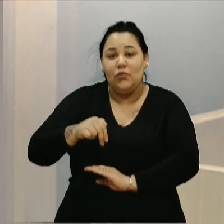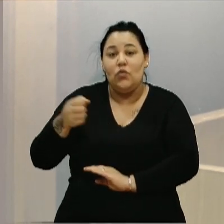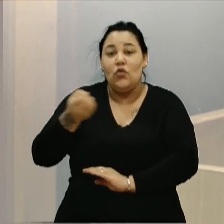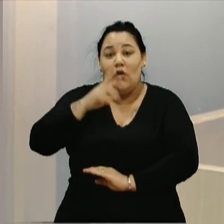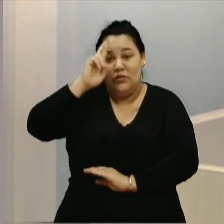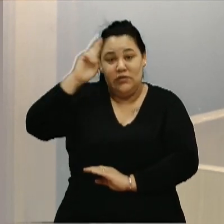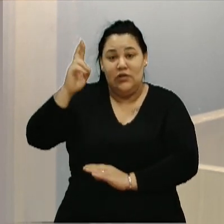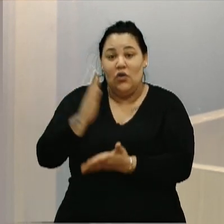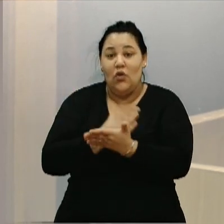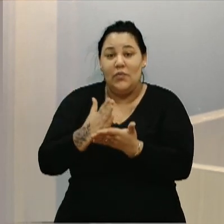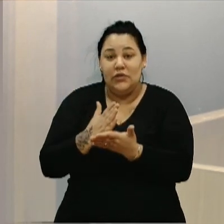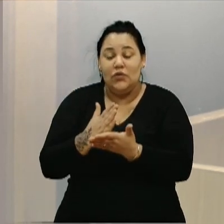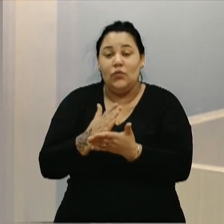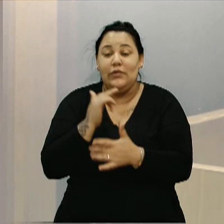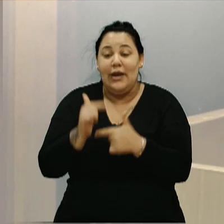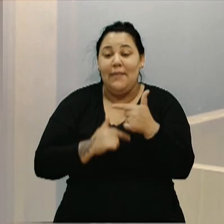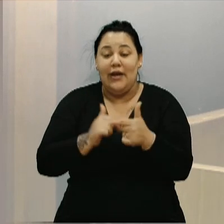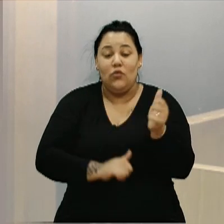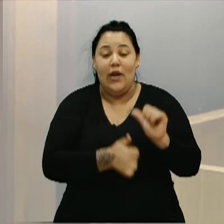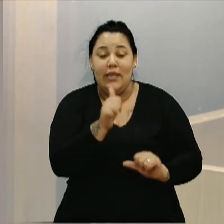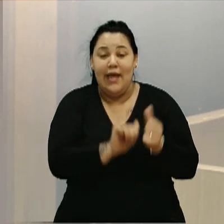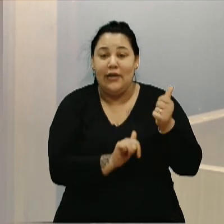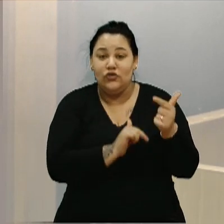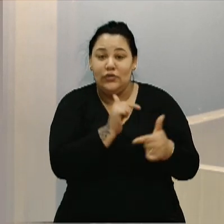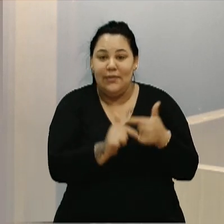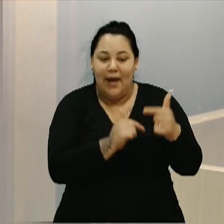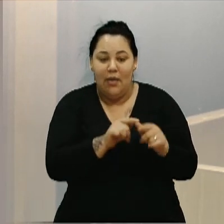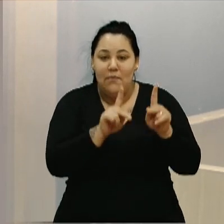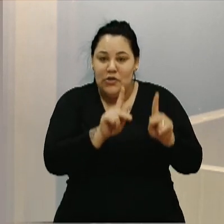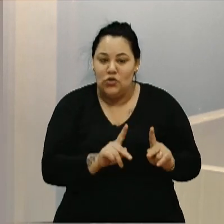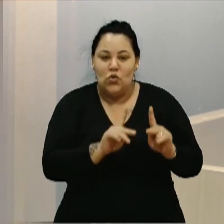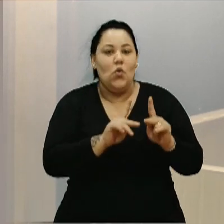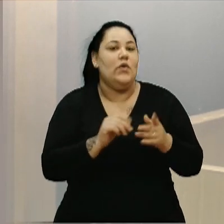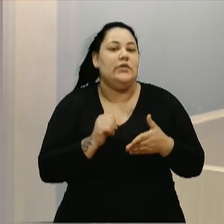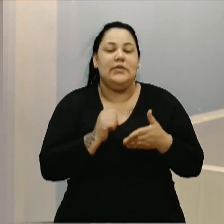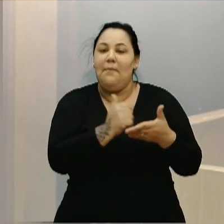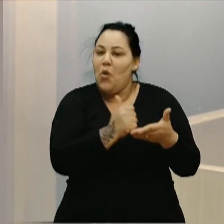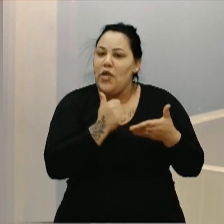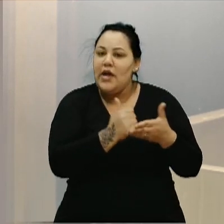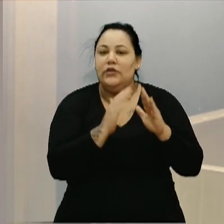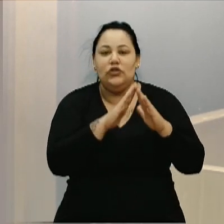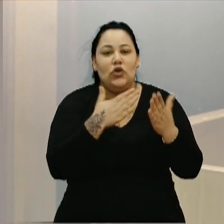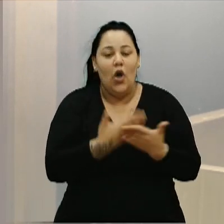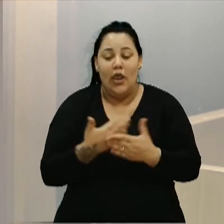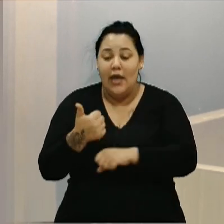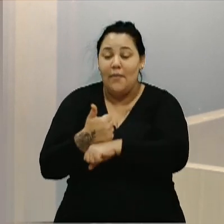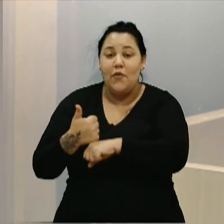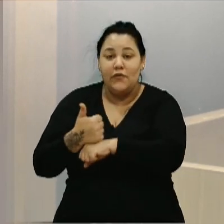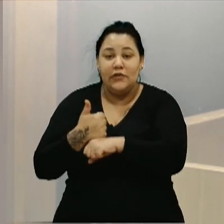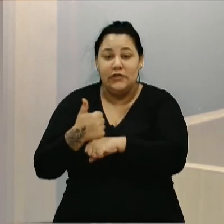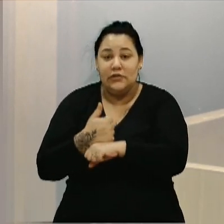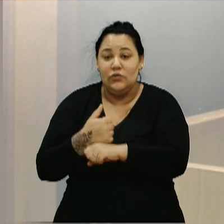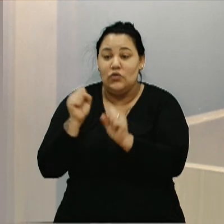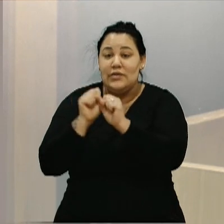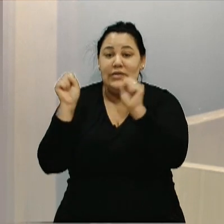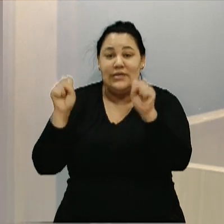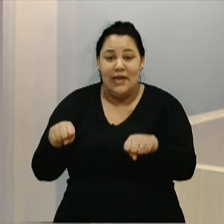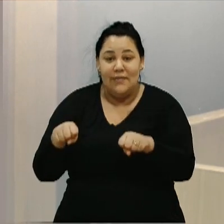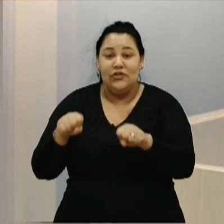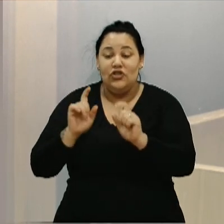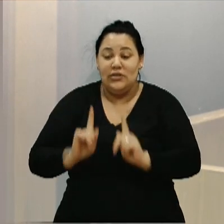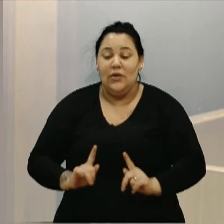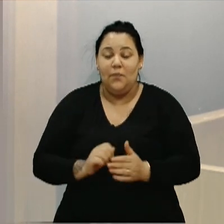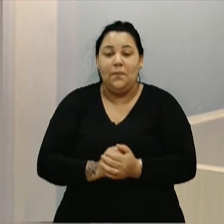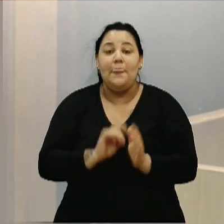de qualificação do seu trabalho, colaboradores, escolas e a profissionalização do sistema de gestão. Em 2007,